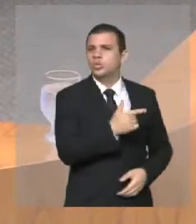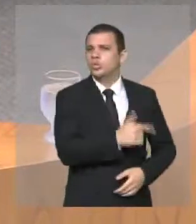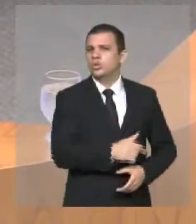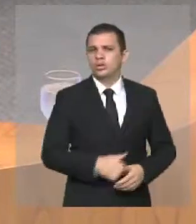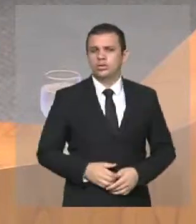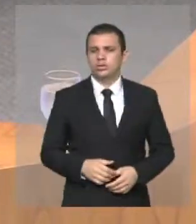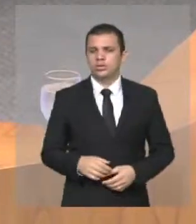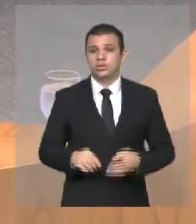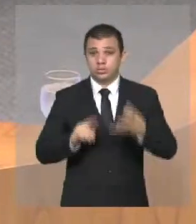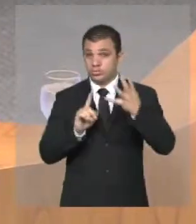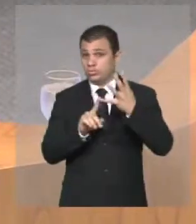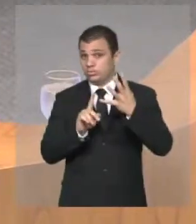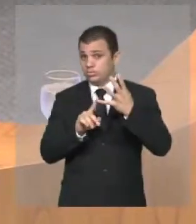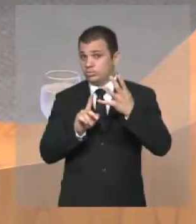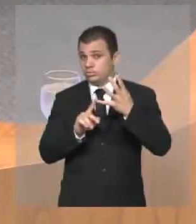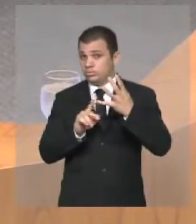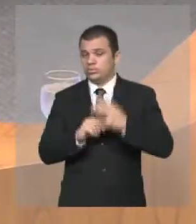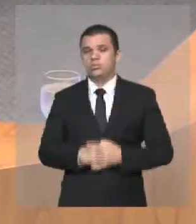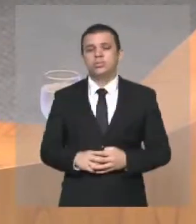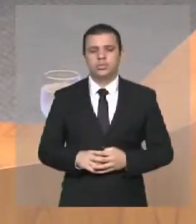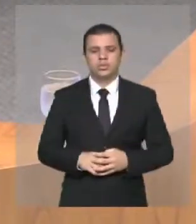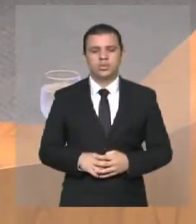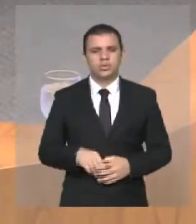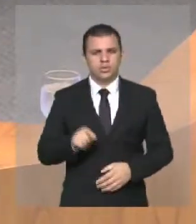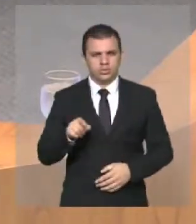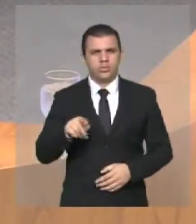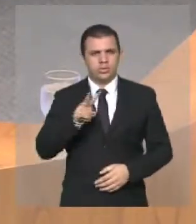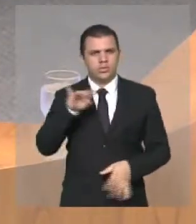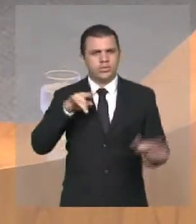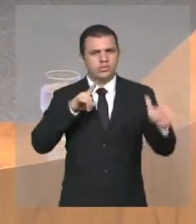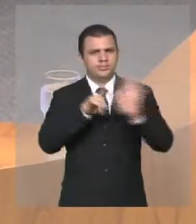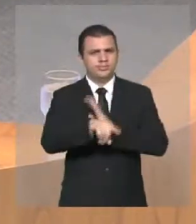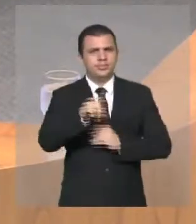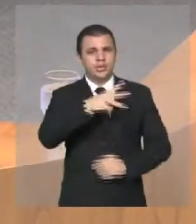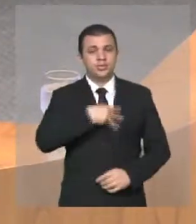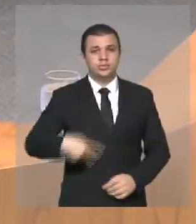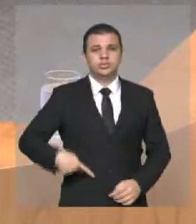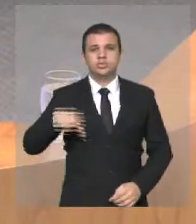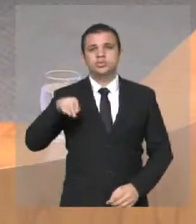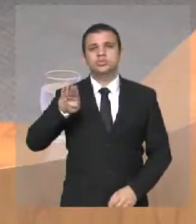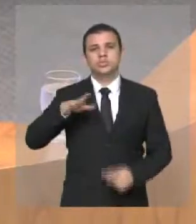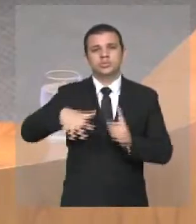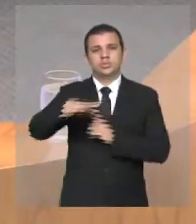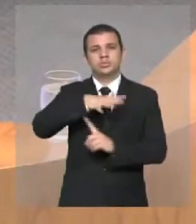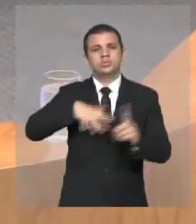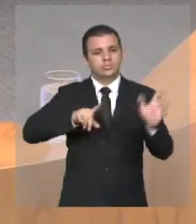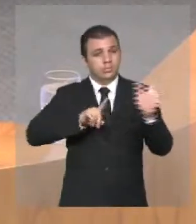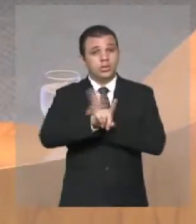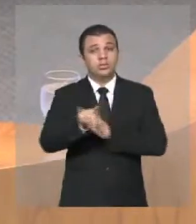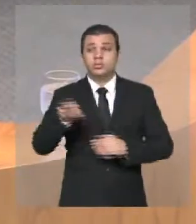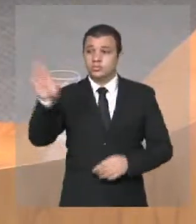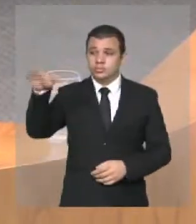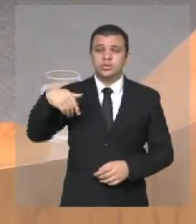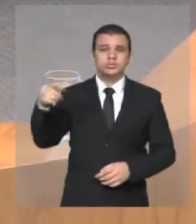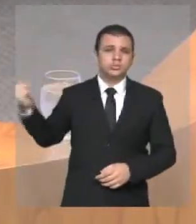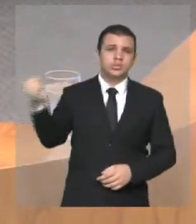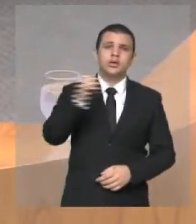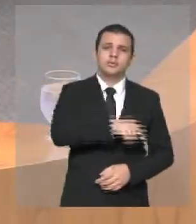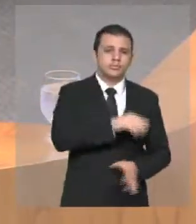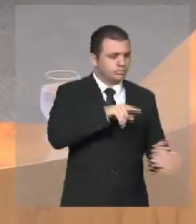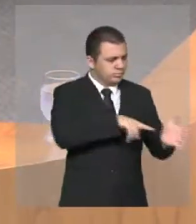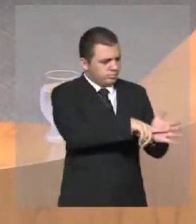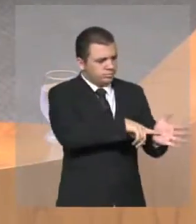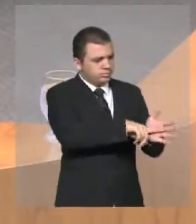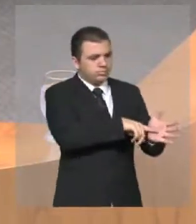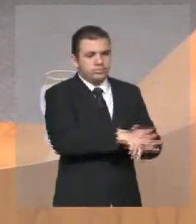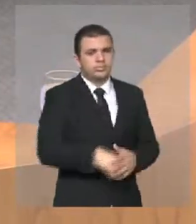ao Ministério Público no meio ambiente que faça a fiscalização em loco, porque se você for lá no local, você vai